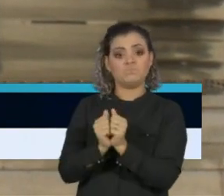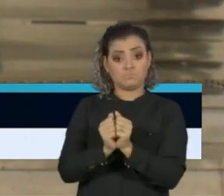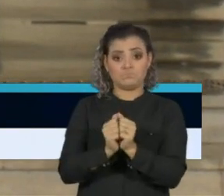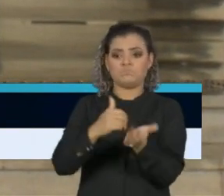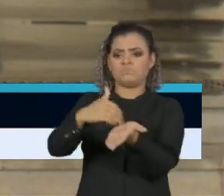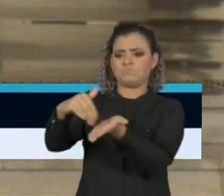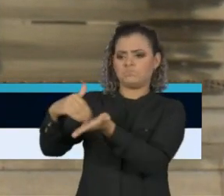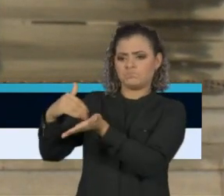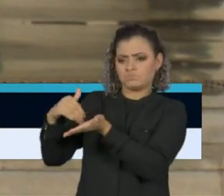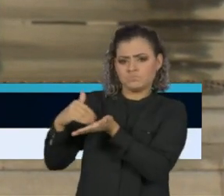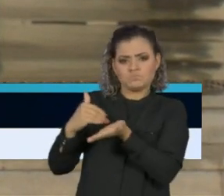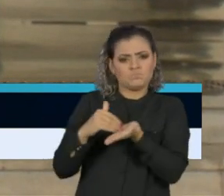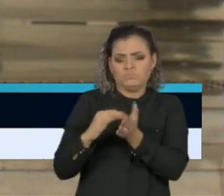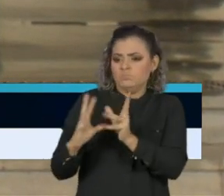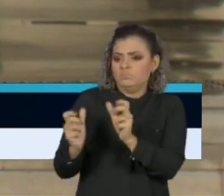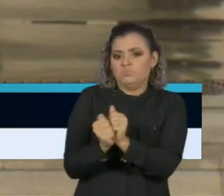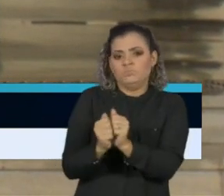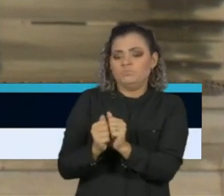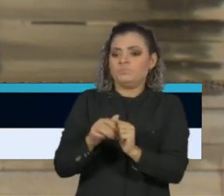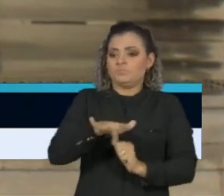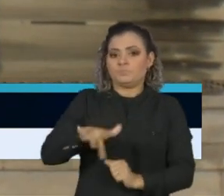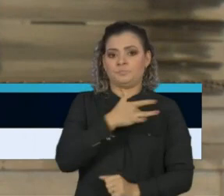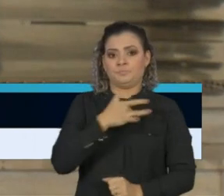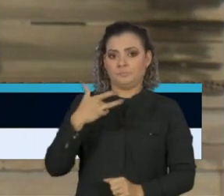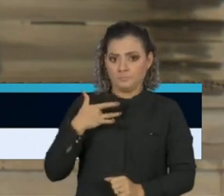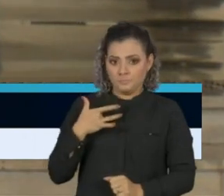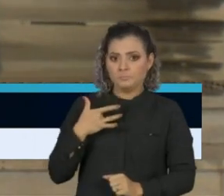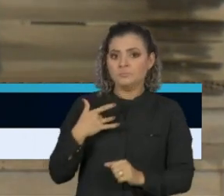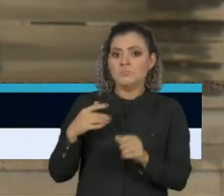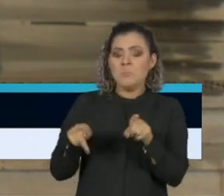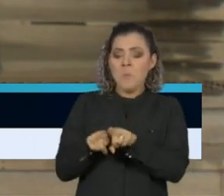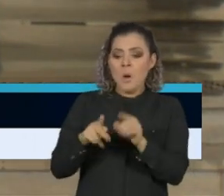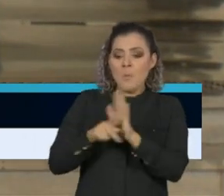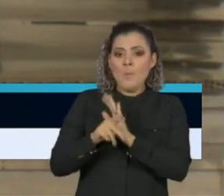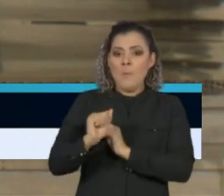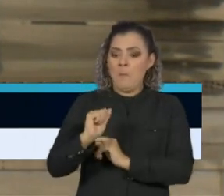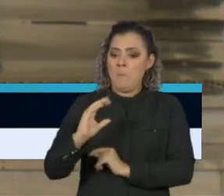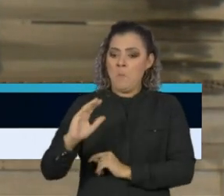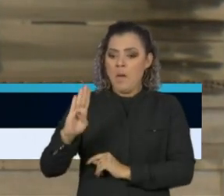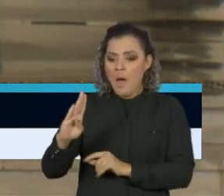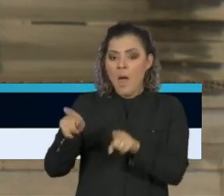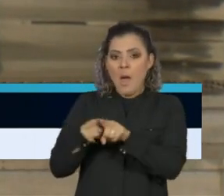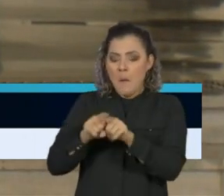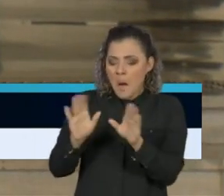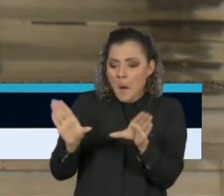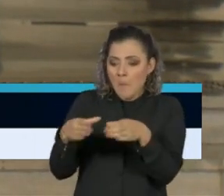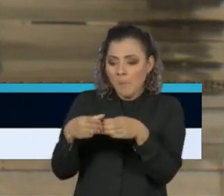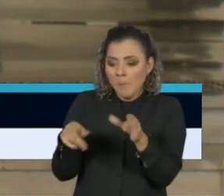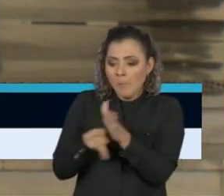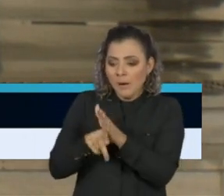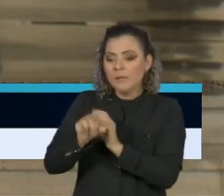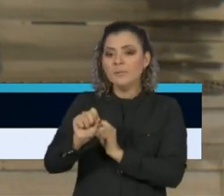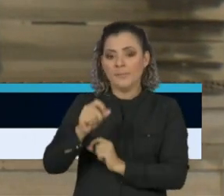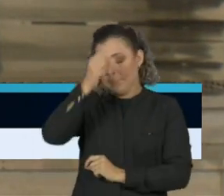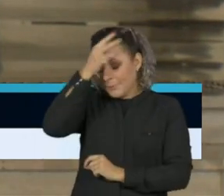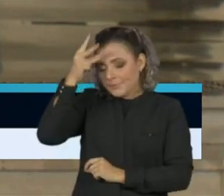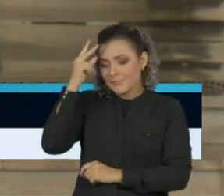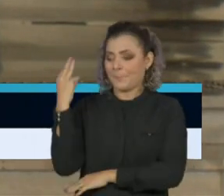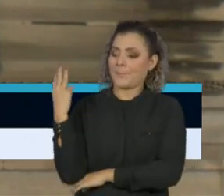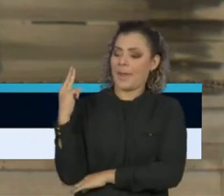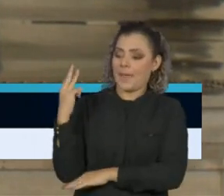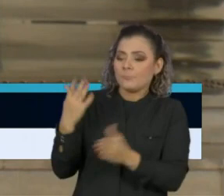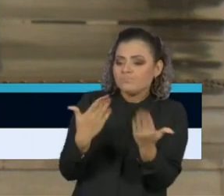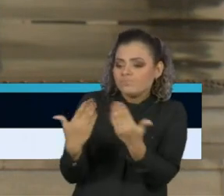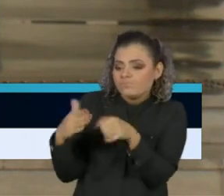os secretários de saúde do Grande ABC, e também com o presidente do consórcio, o prefeito Maranhão, no